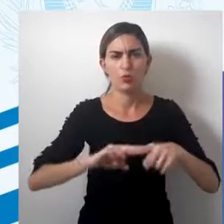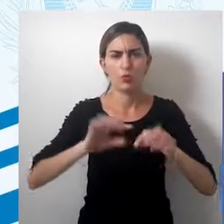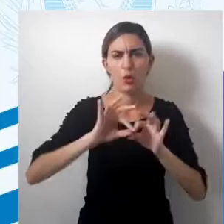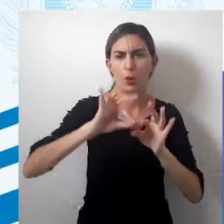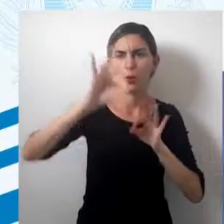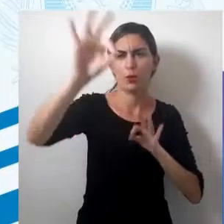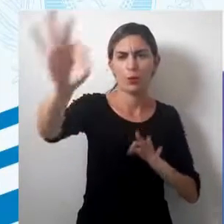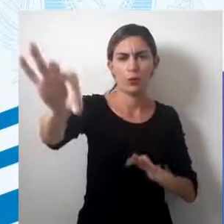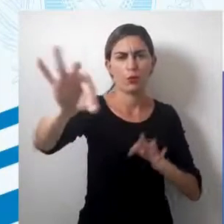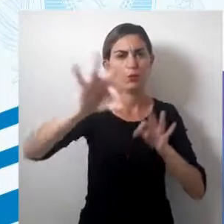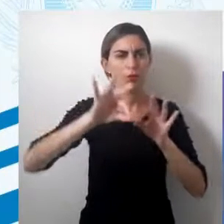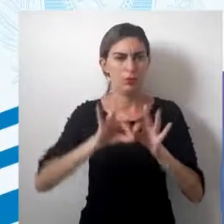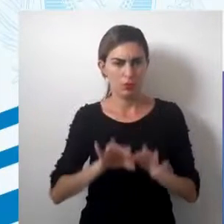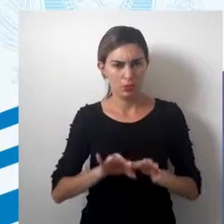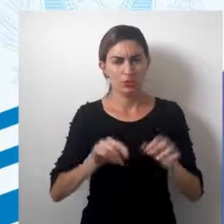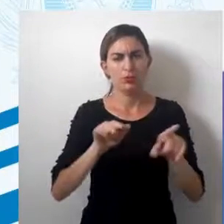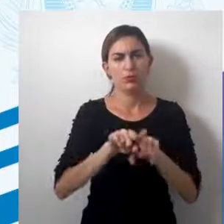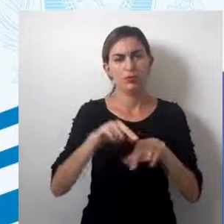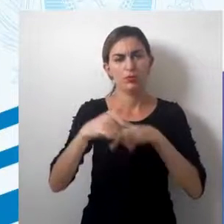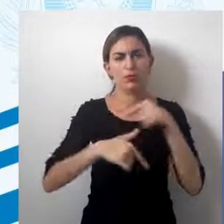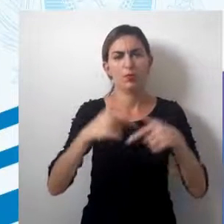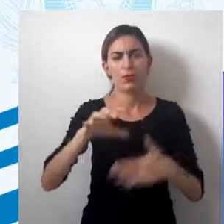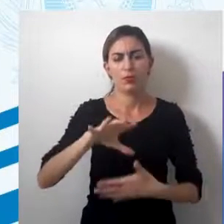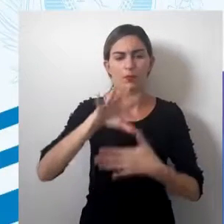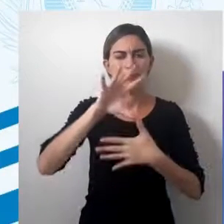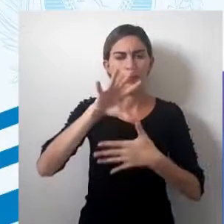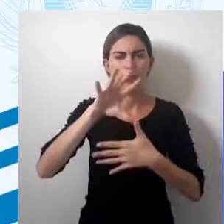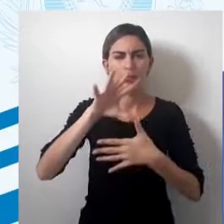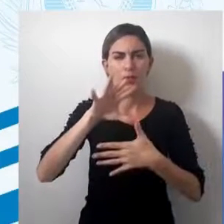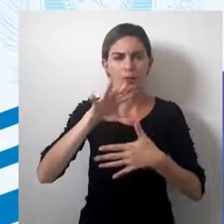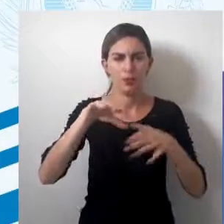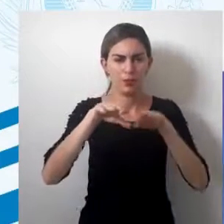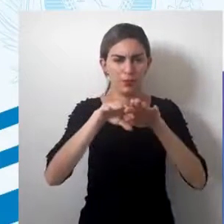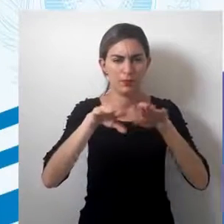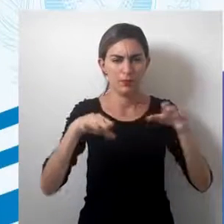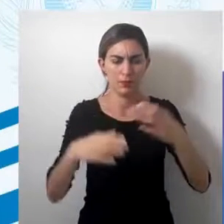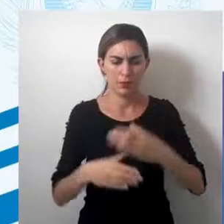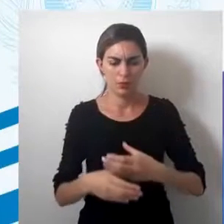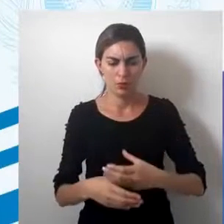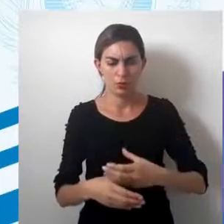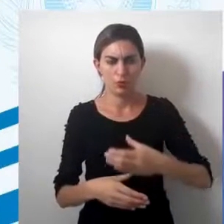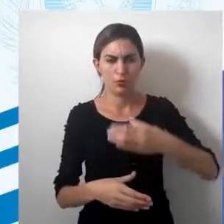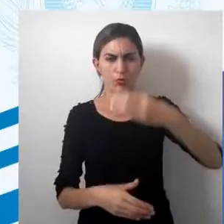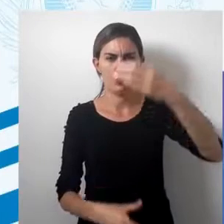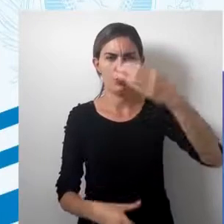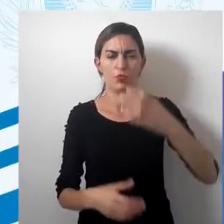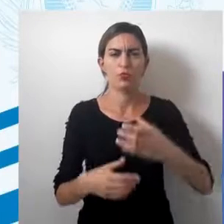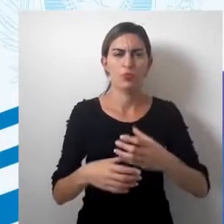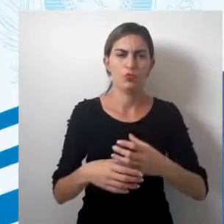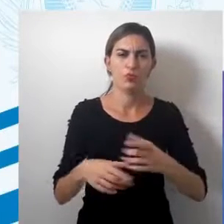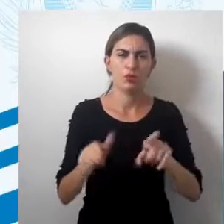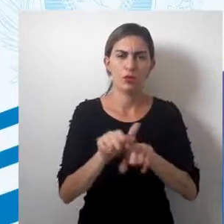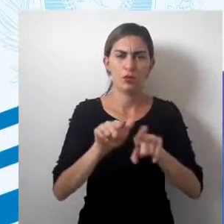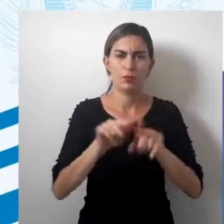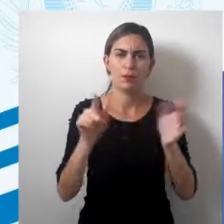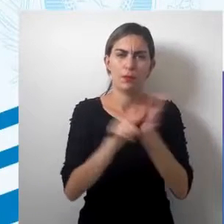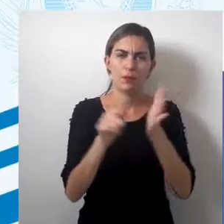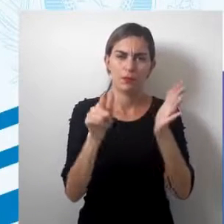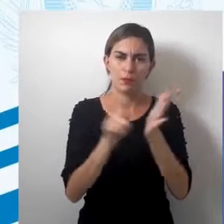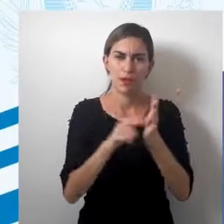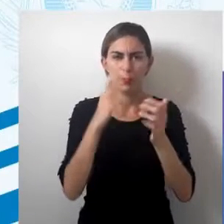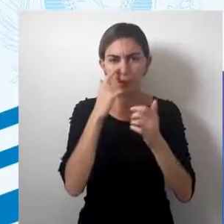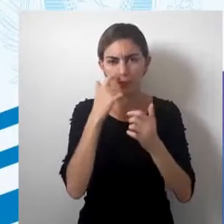latitude e longitude, trabalhava-se também com mapas esféricos e em representações em papel. Então, gente